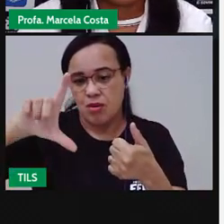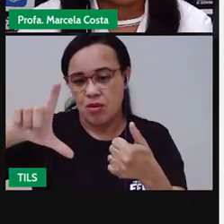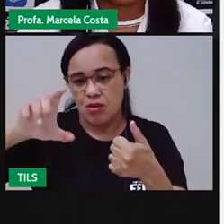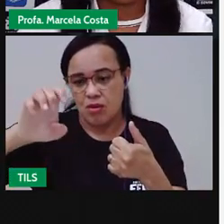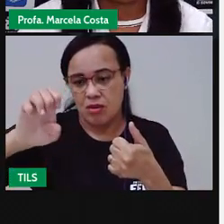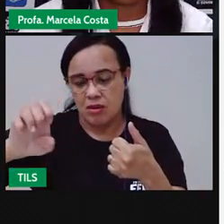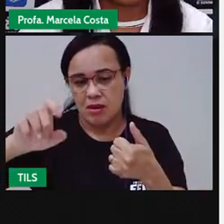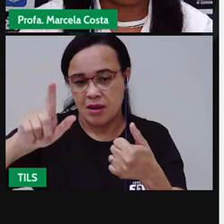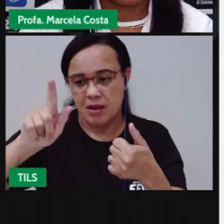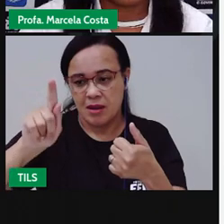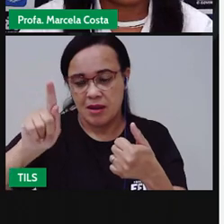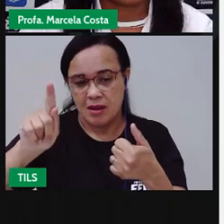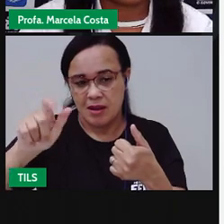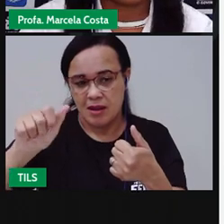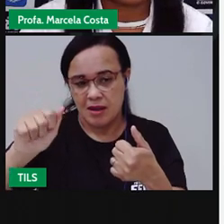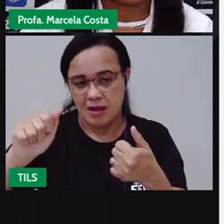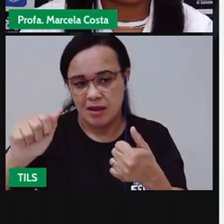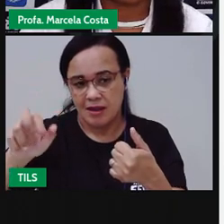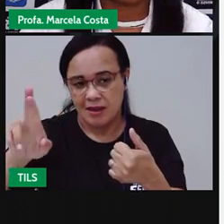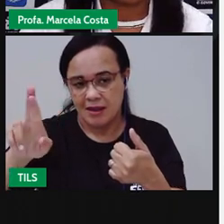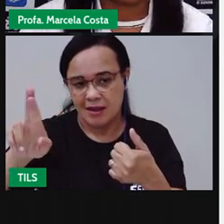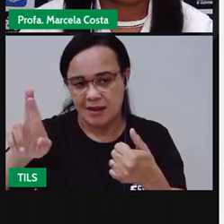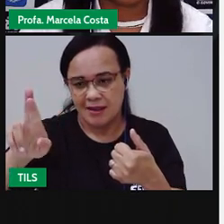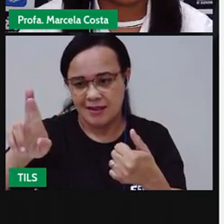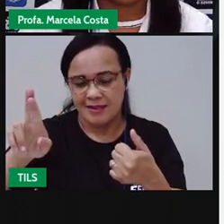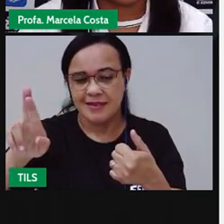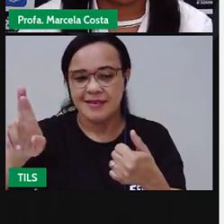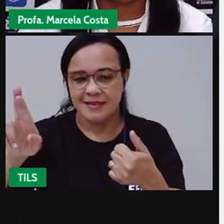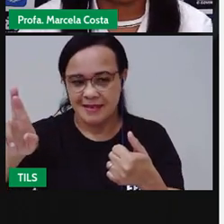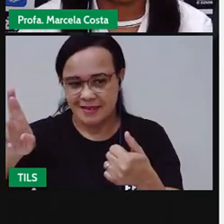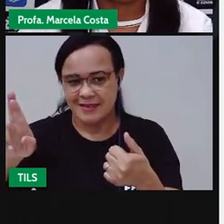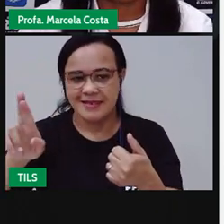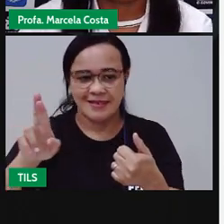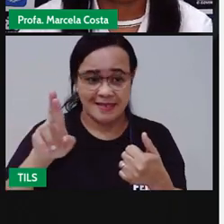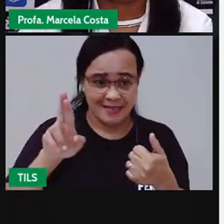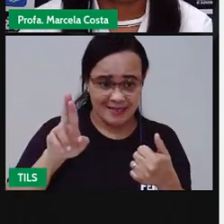Deixa eu separar aqui a caneta virtual.